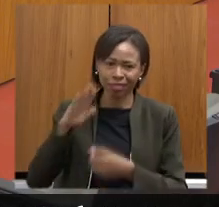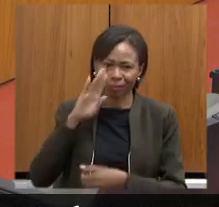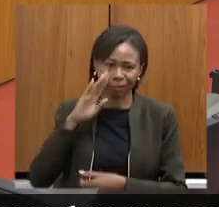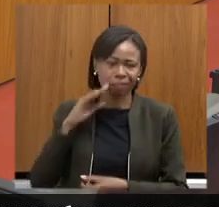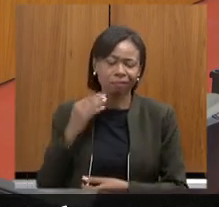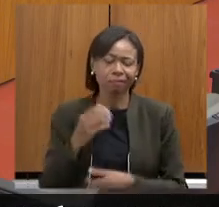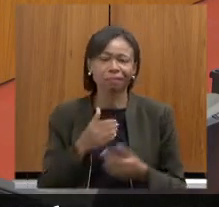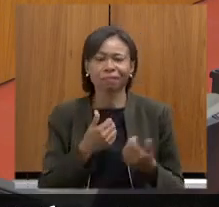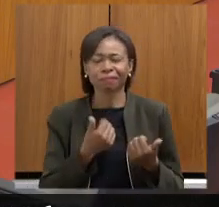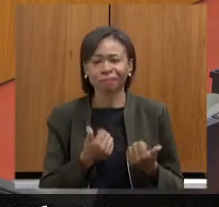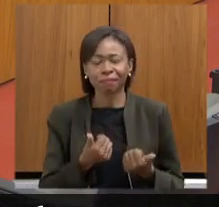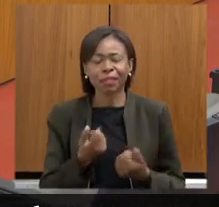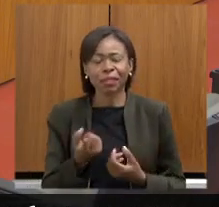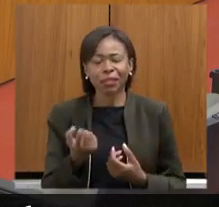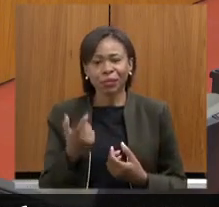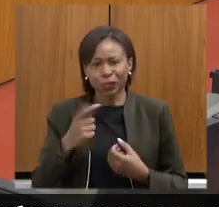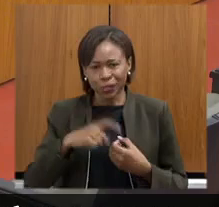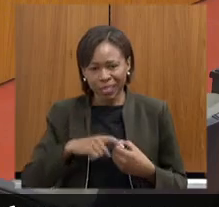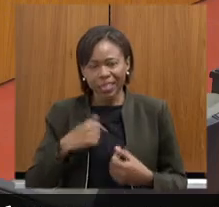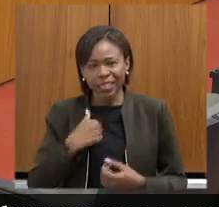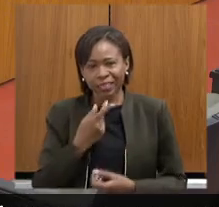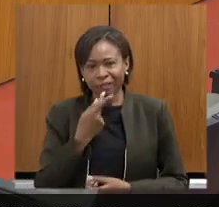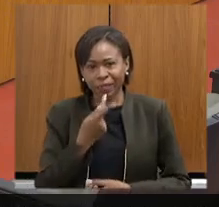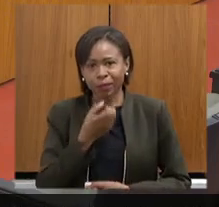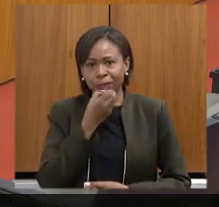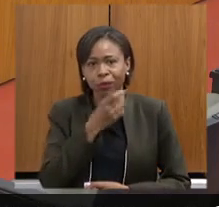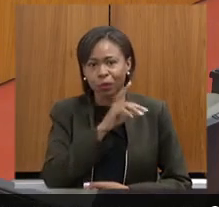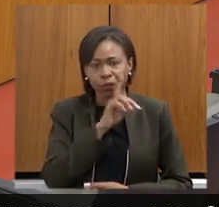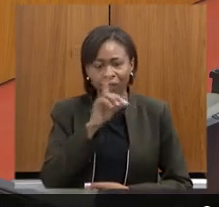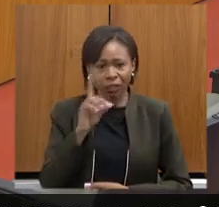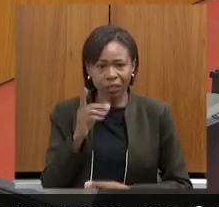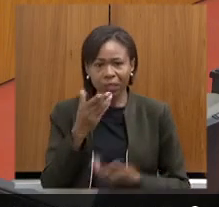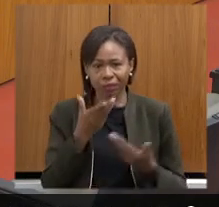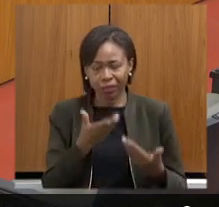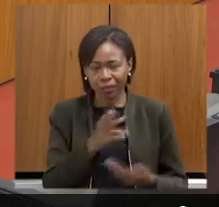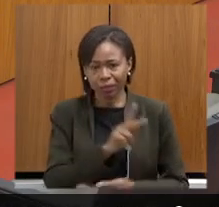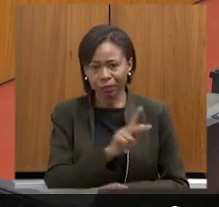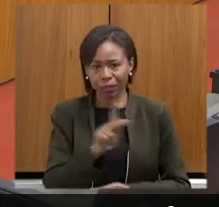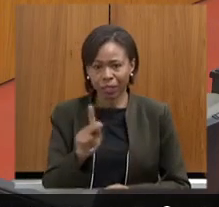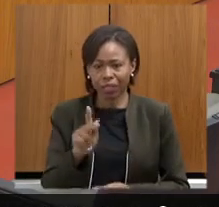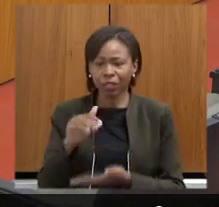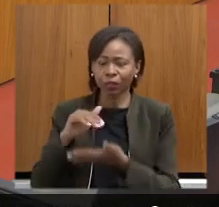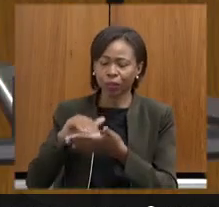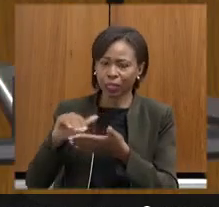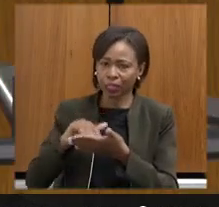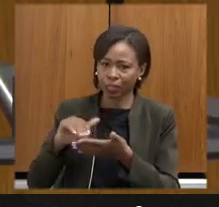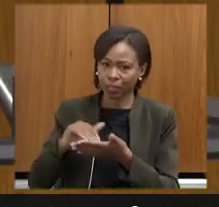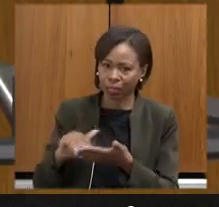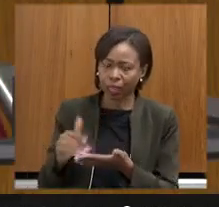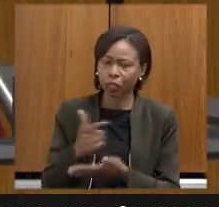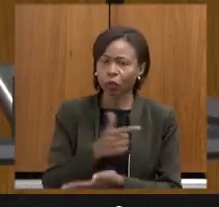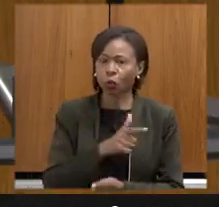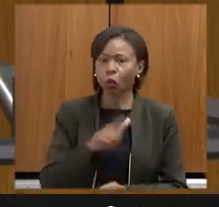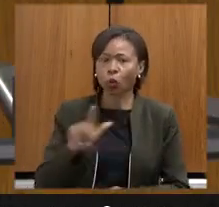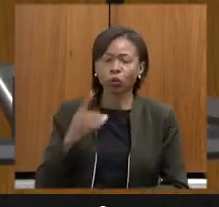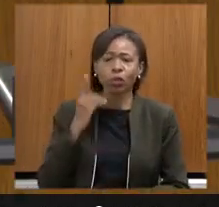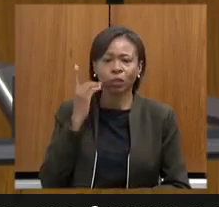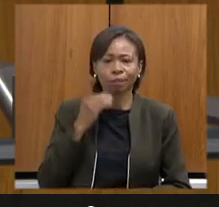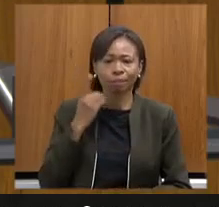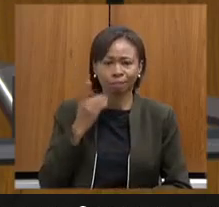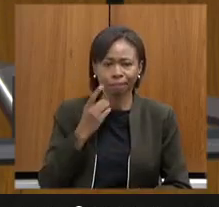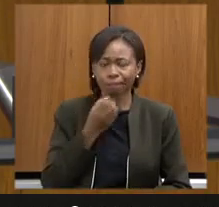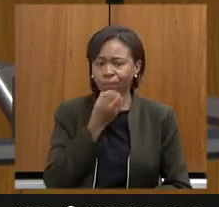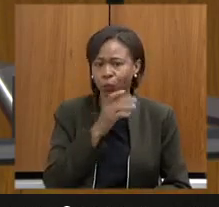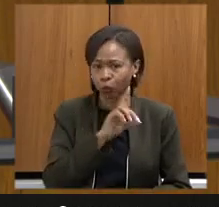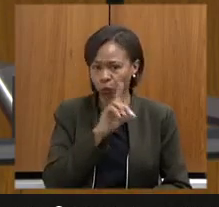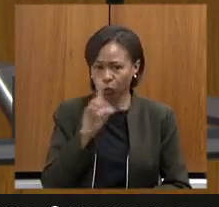recomeçar. Então, eu estava dando bom dia à vossa excelência, bom dia à secretária, bom dia aos demais colegas parlamentares,